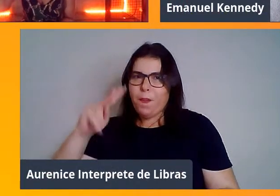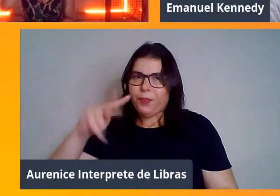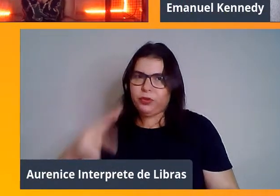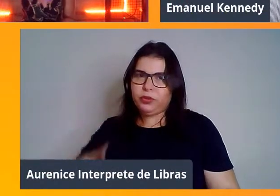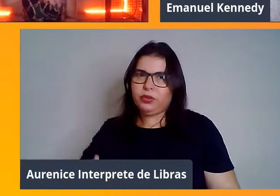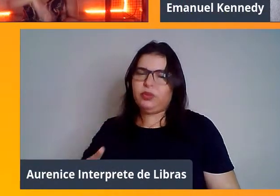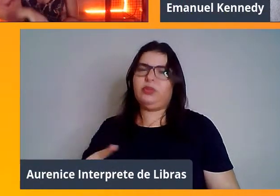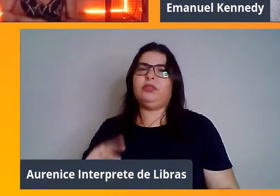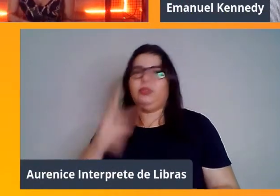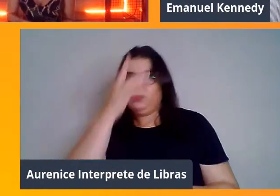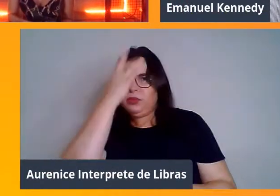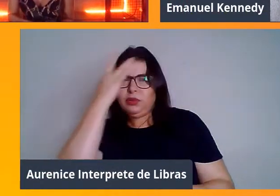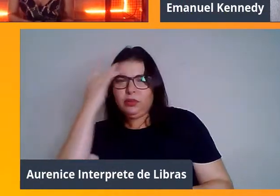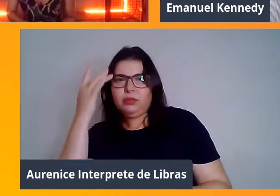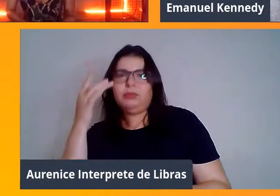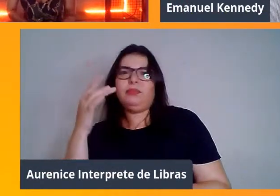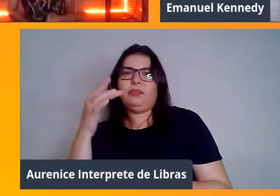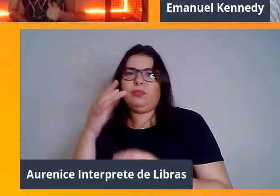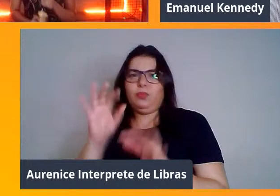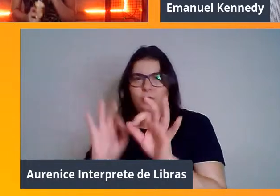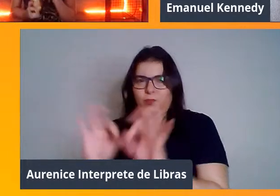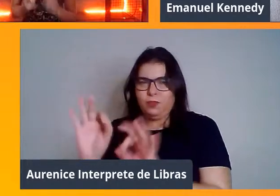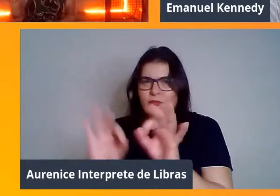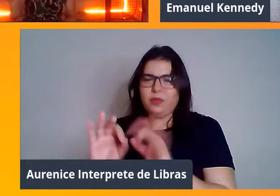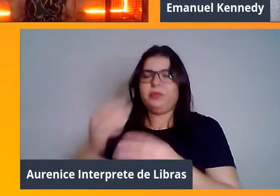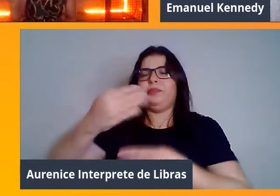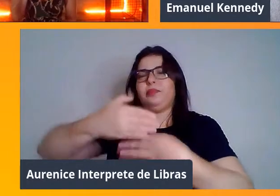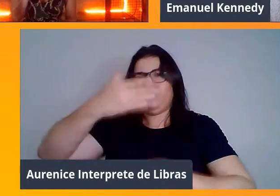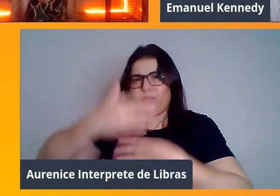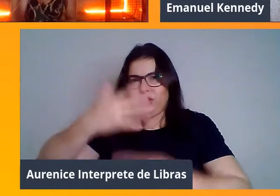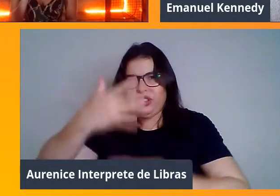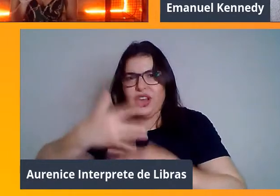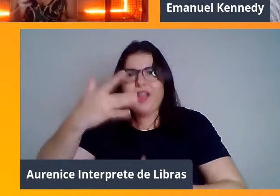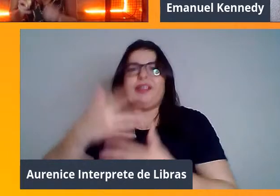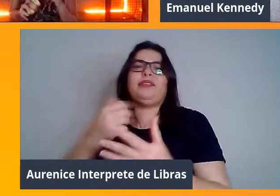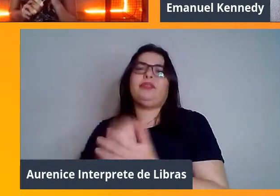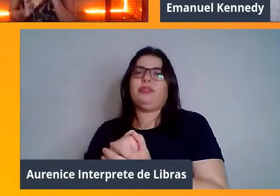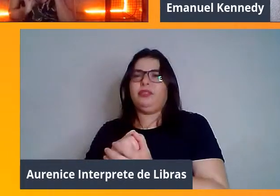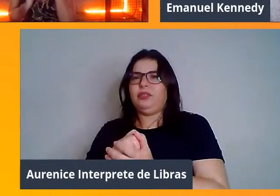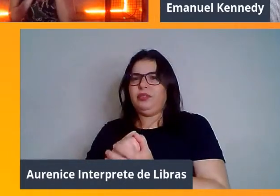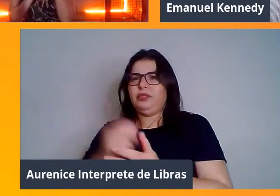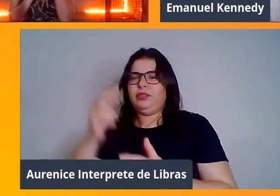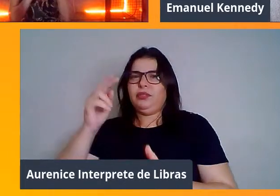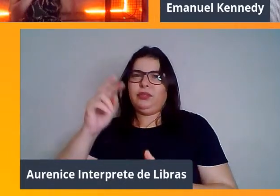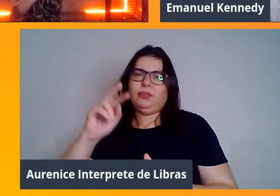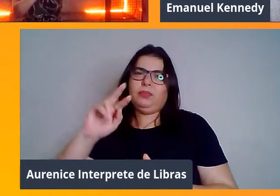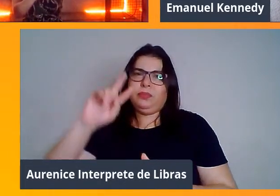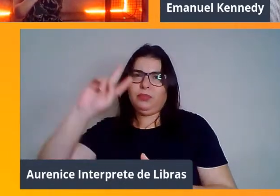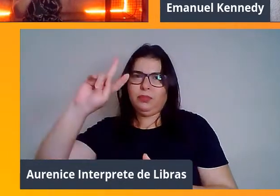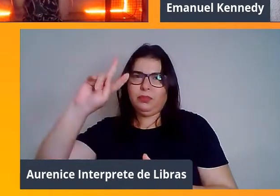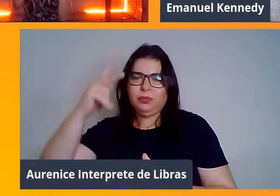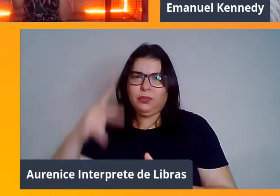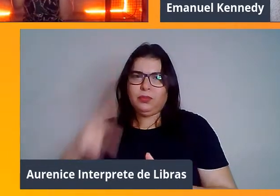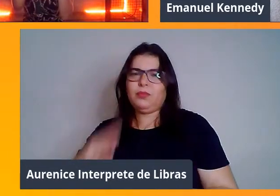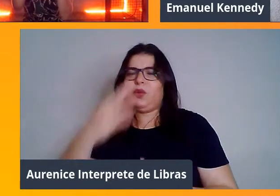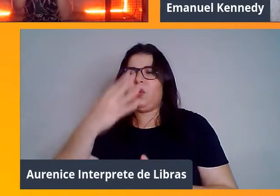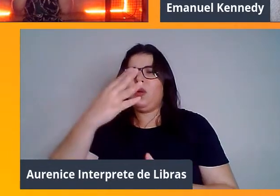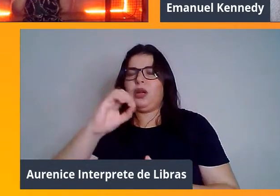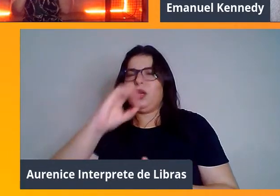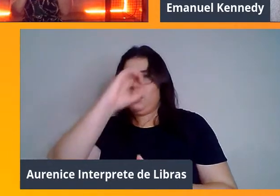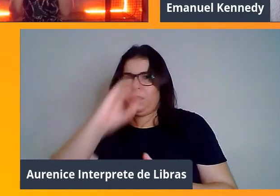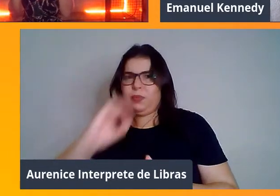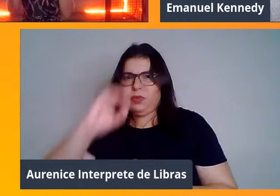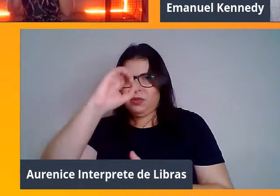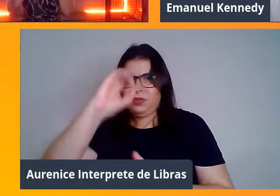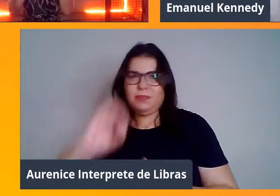produção vai colocar aí no chat, mais uma vez, está com promoção de até 44% de desconto. Eu já garanti a